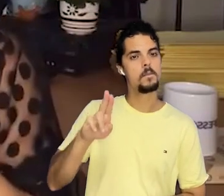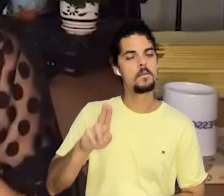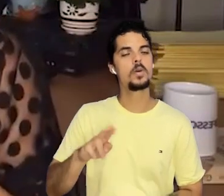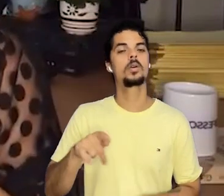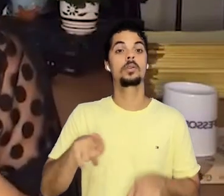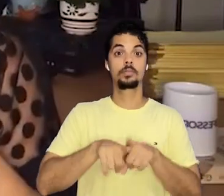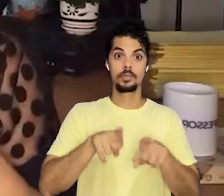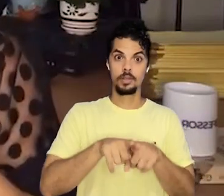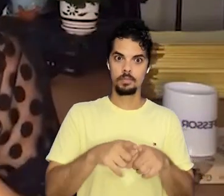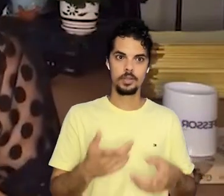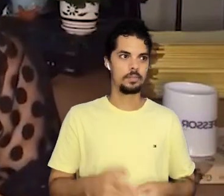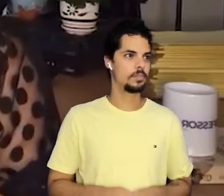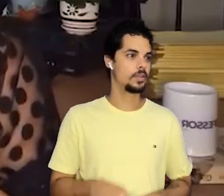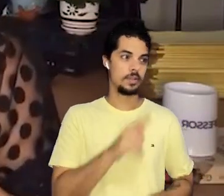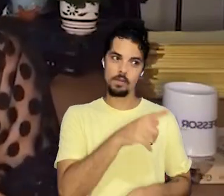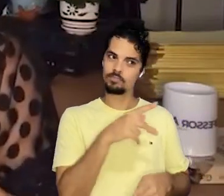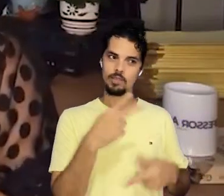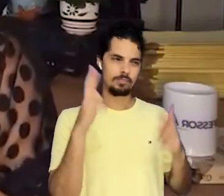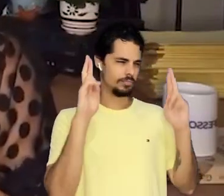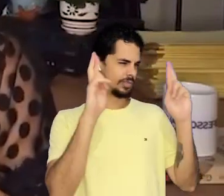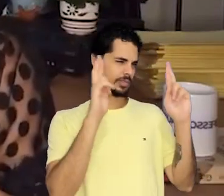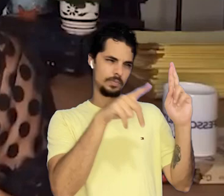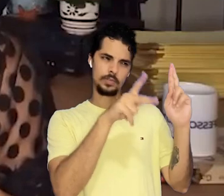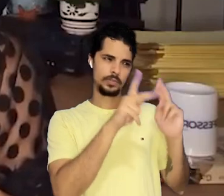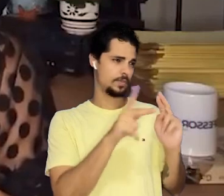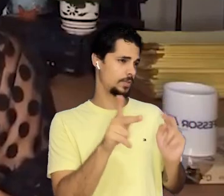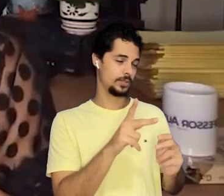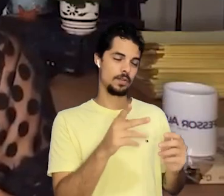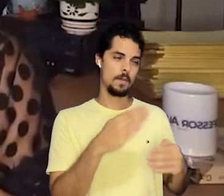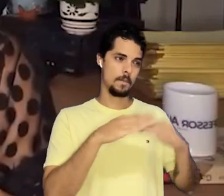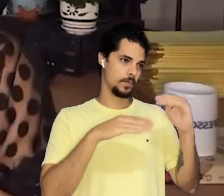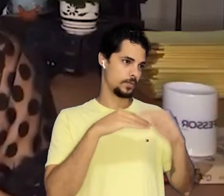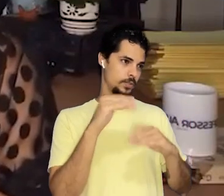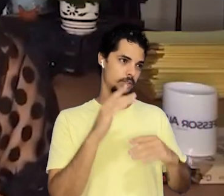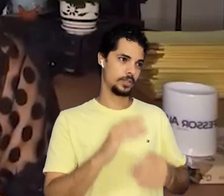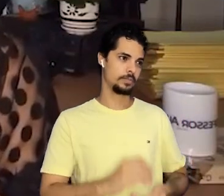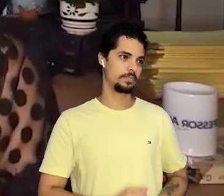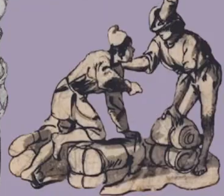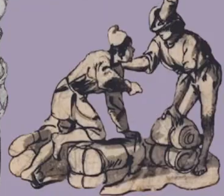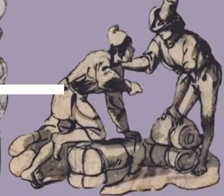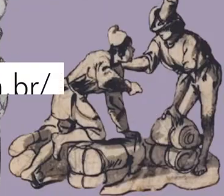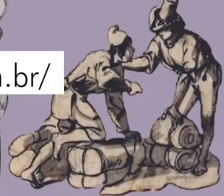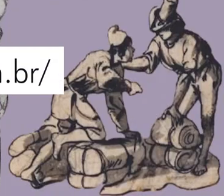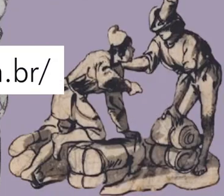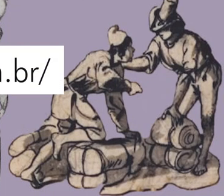você, professor, professora, sucesso na prática profissional.